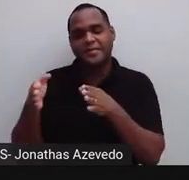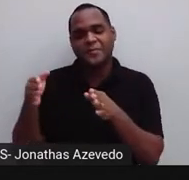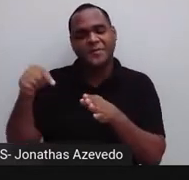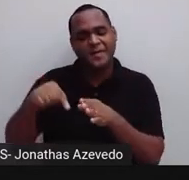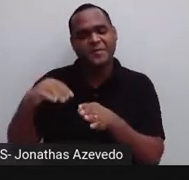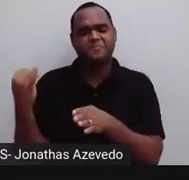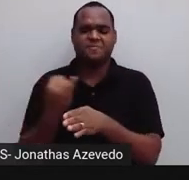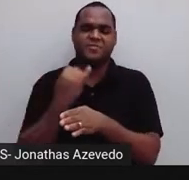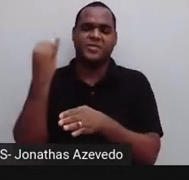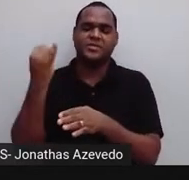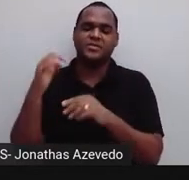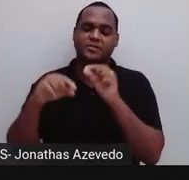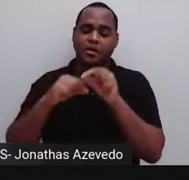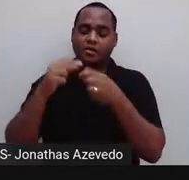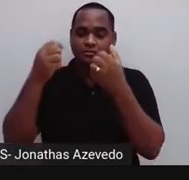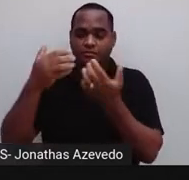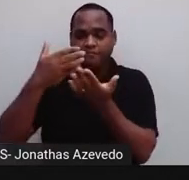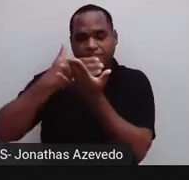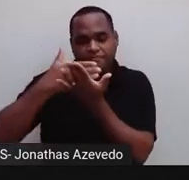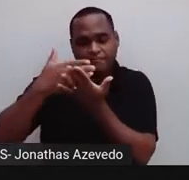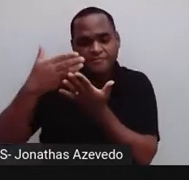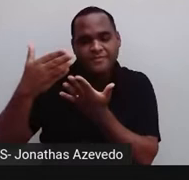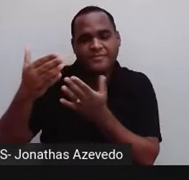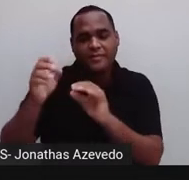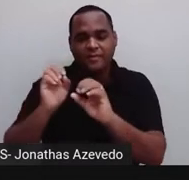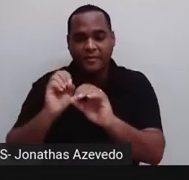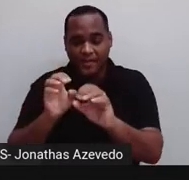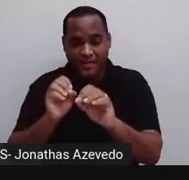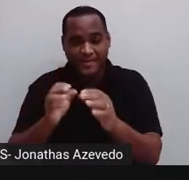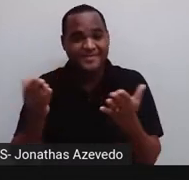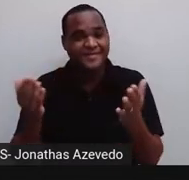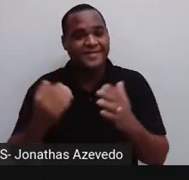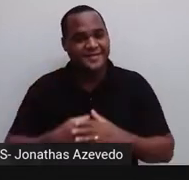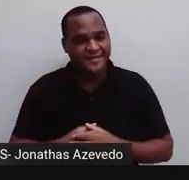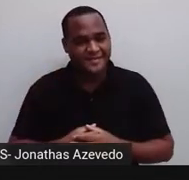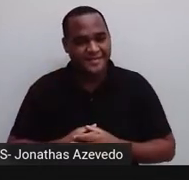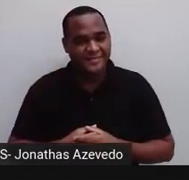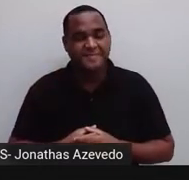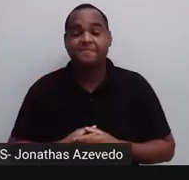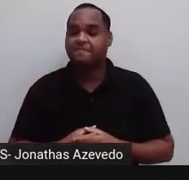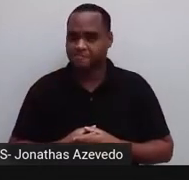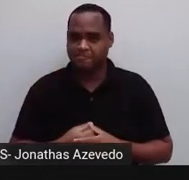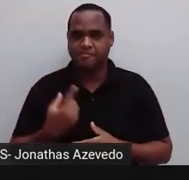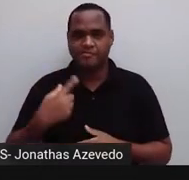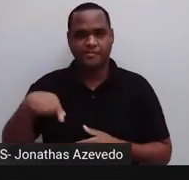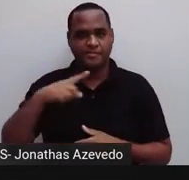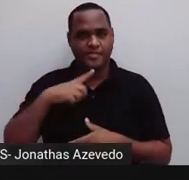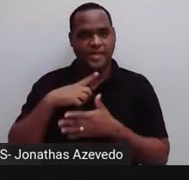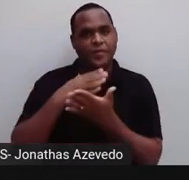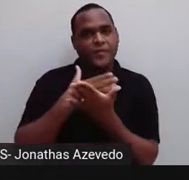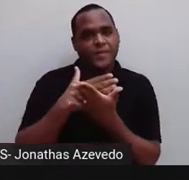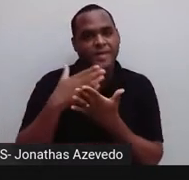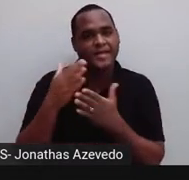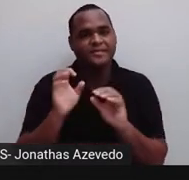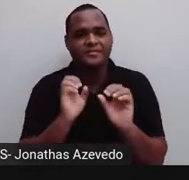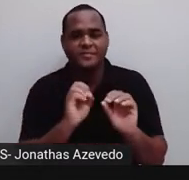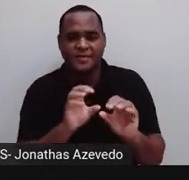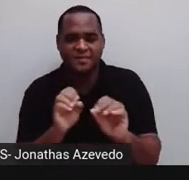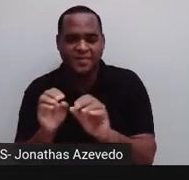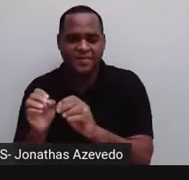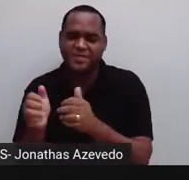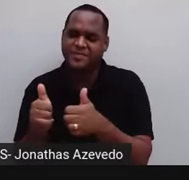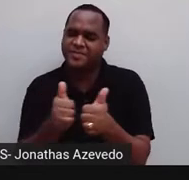aparecia no início das aulas, tá? Então, a gente já começava a aula, vamos dizer assim,